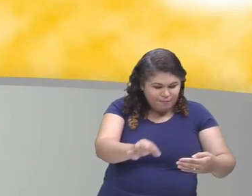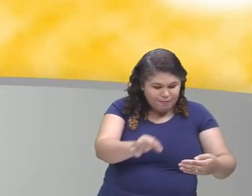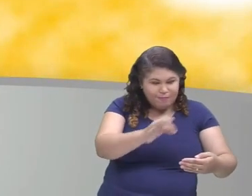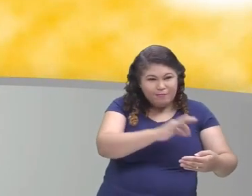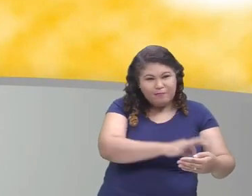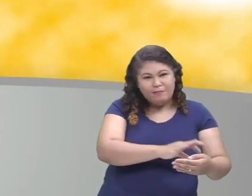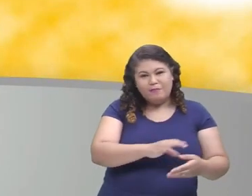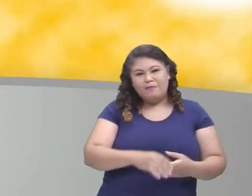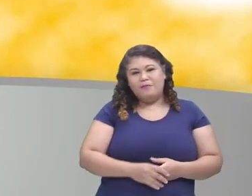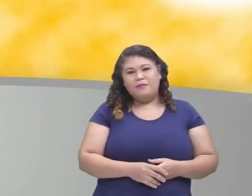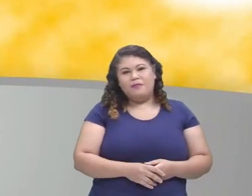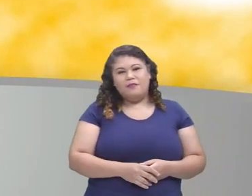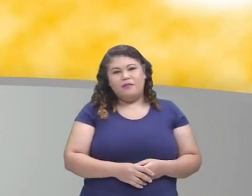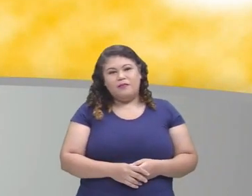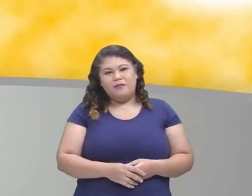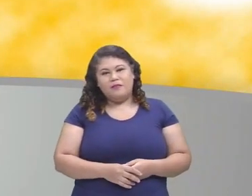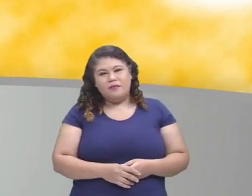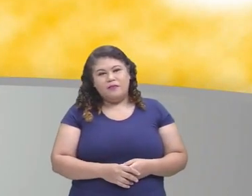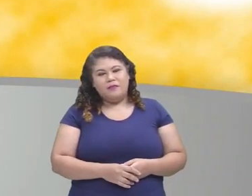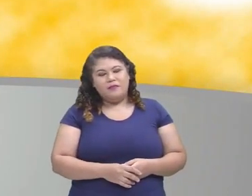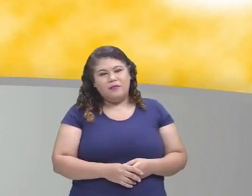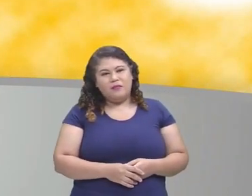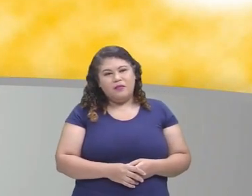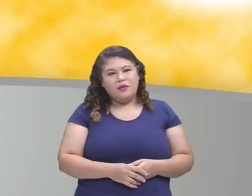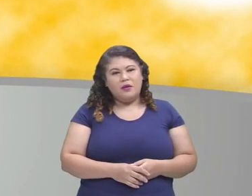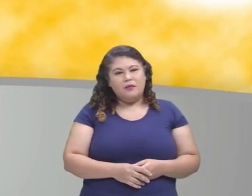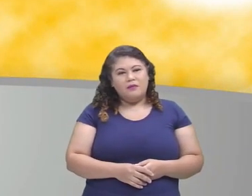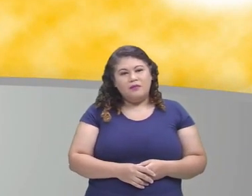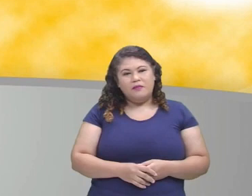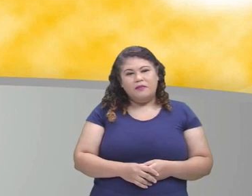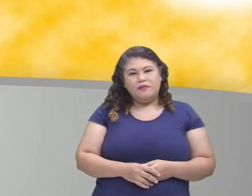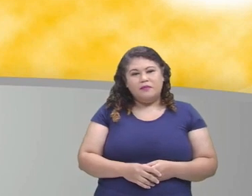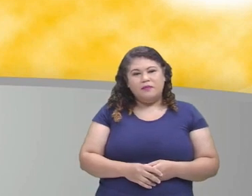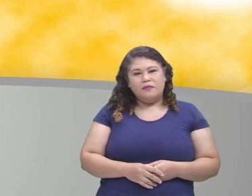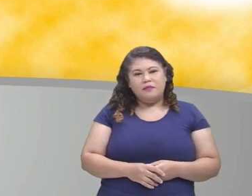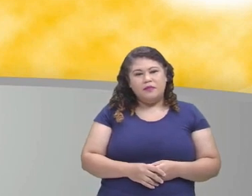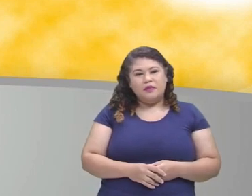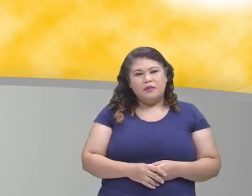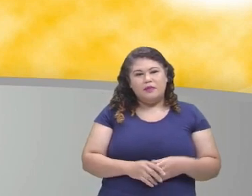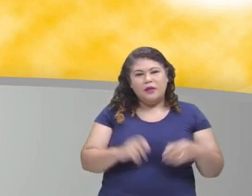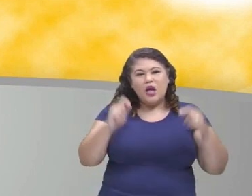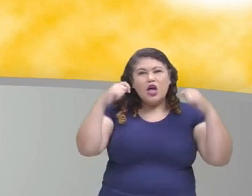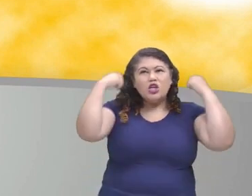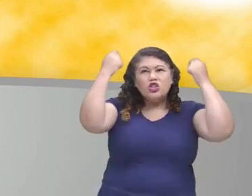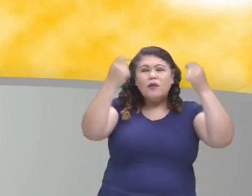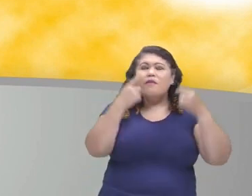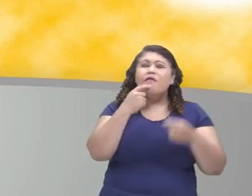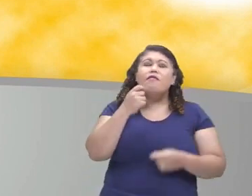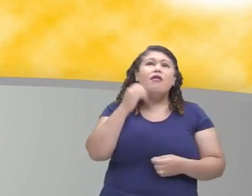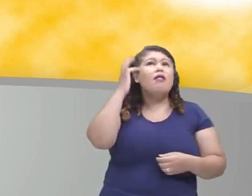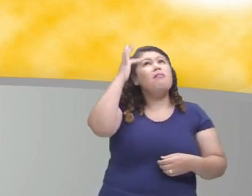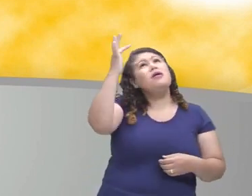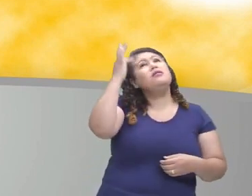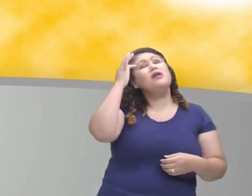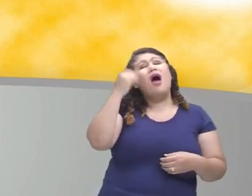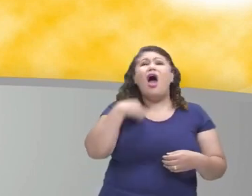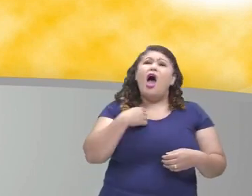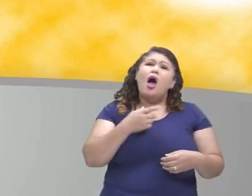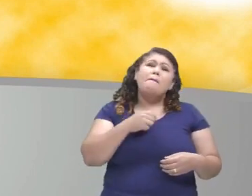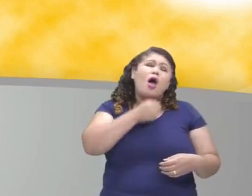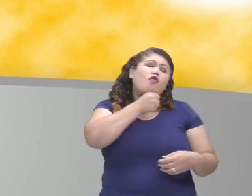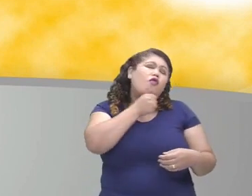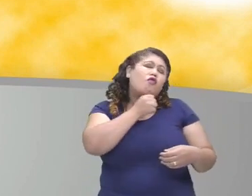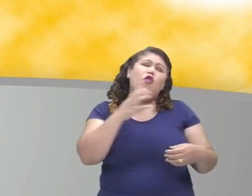aconteceu. A Chapeuzinho Vermelho achou que a sua vovó ficaria muito,